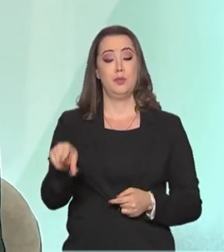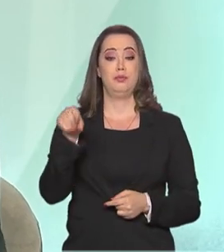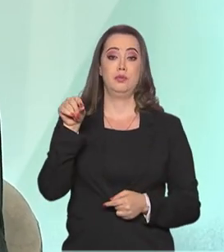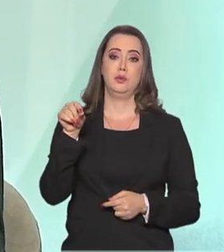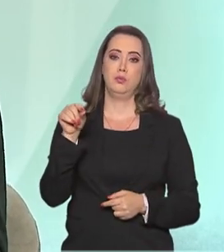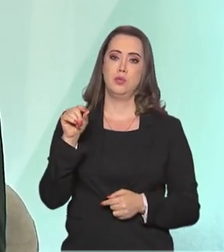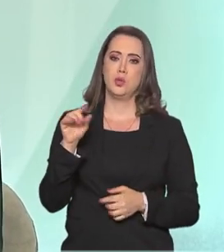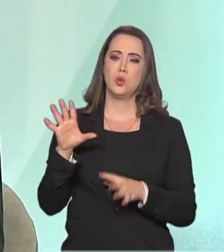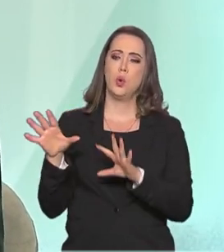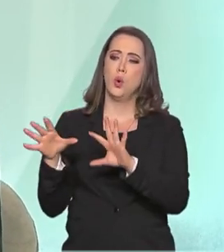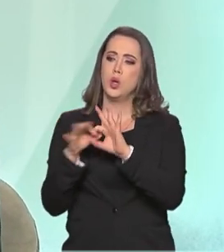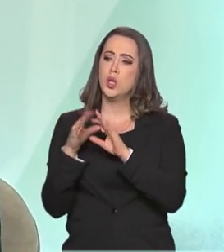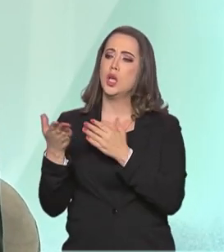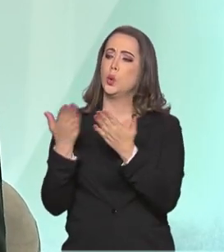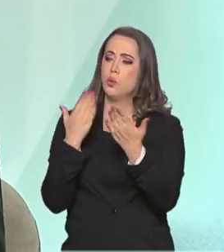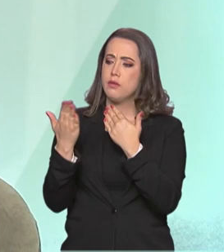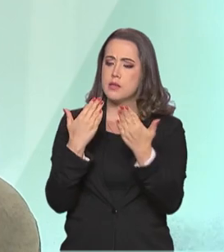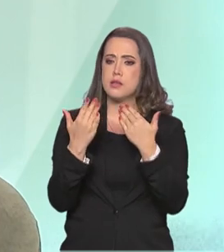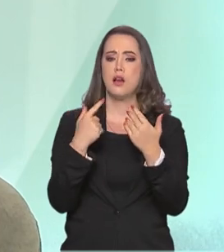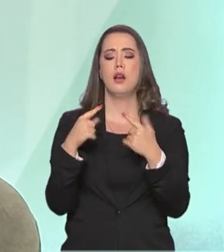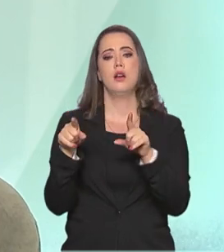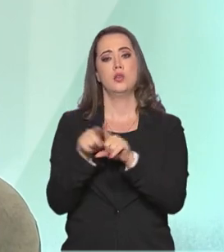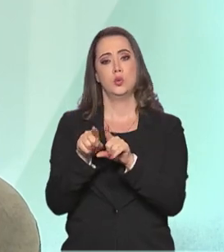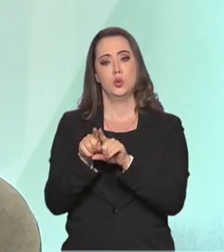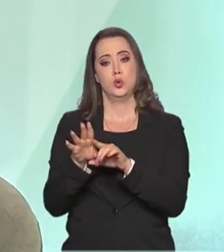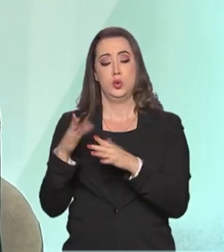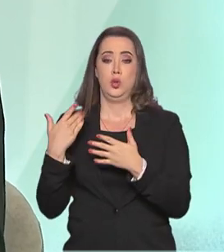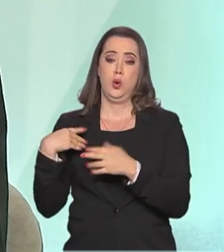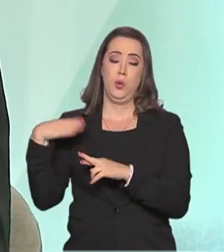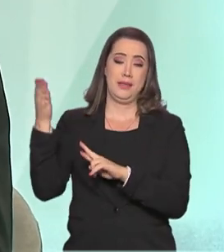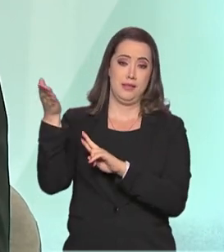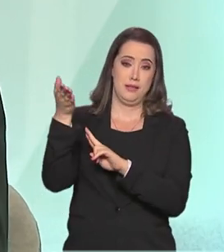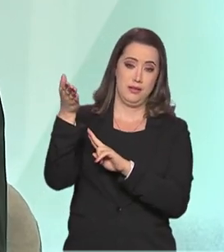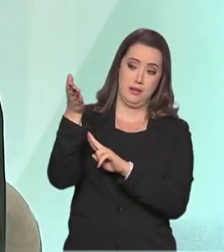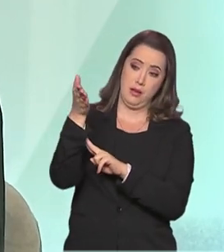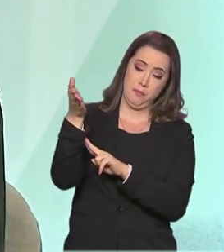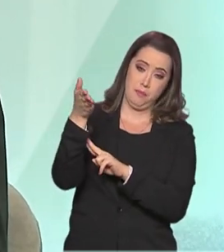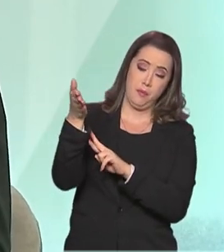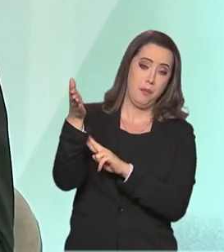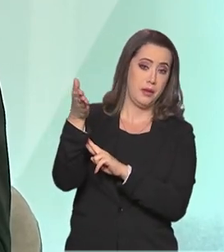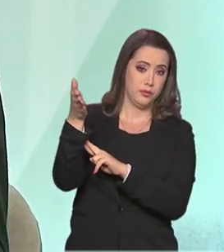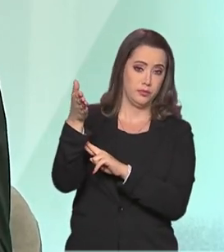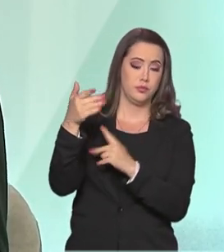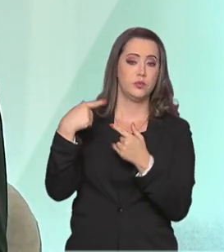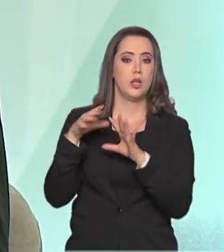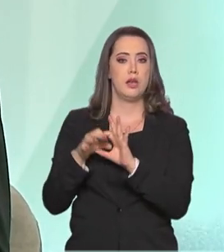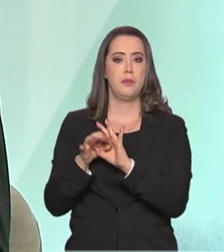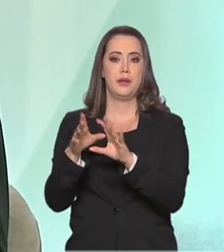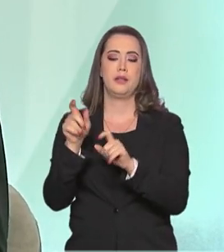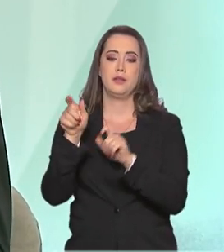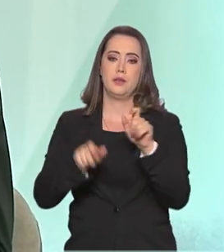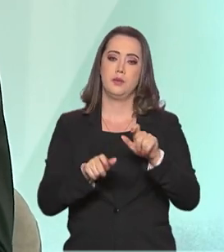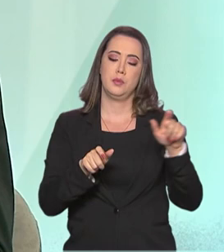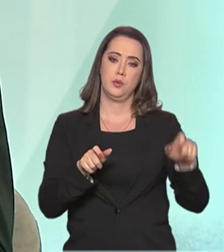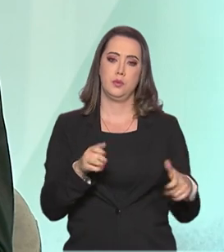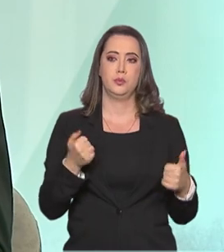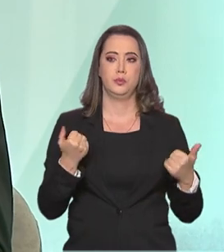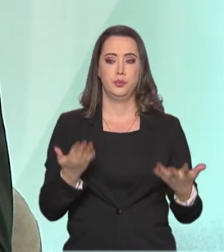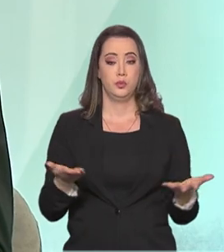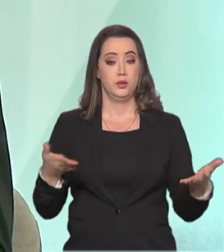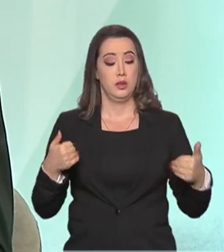consulares e também extraordinárias, a gente conseguiu, junto ao Itamaraty, a liberação. Então, hoje,